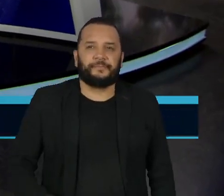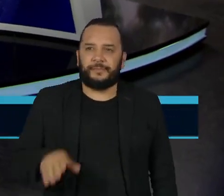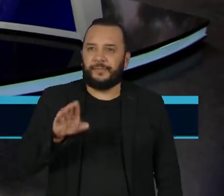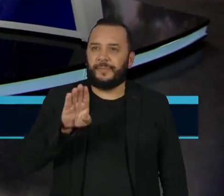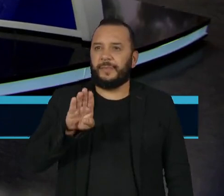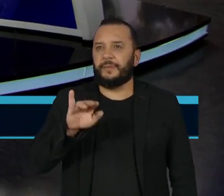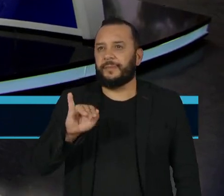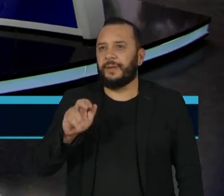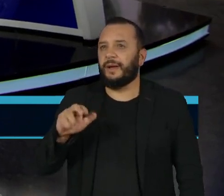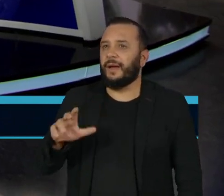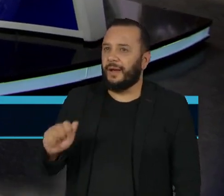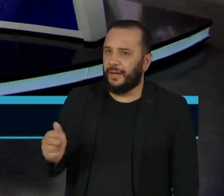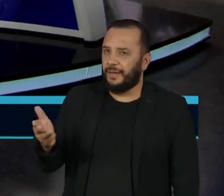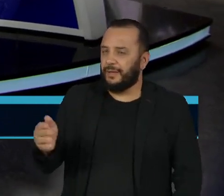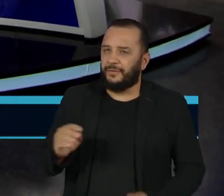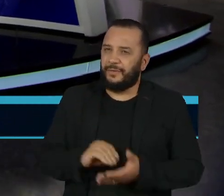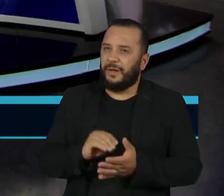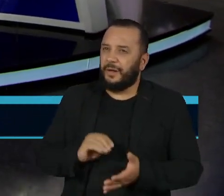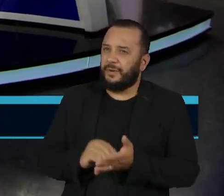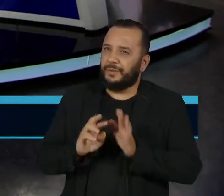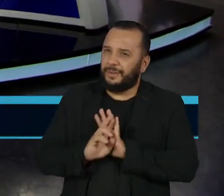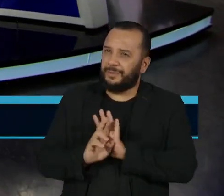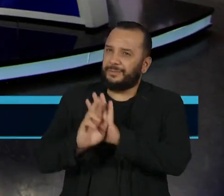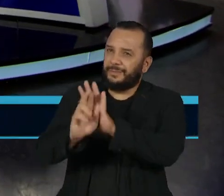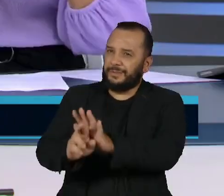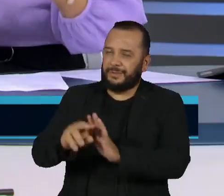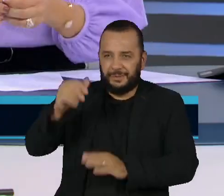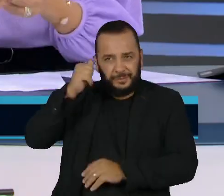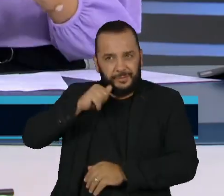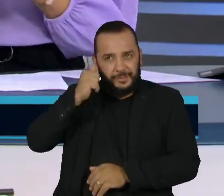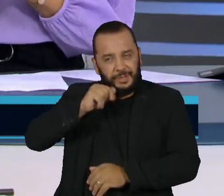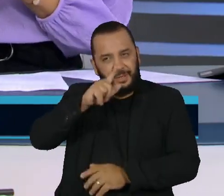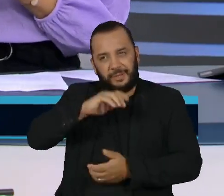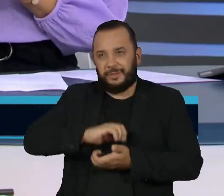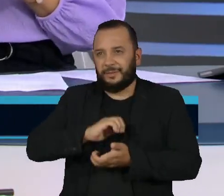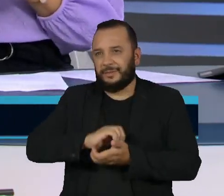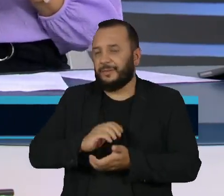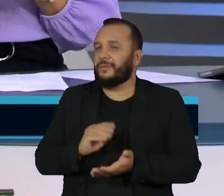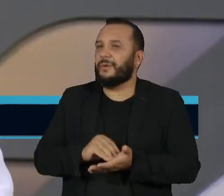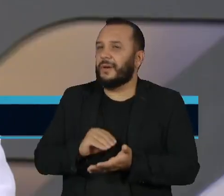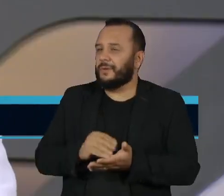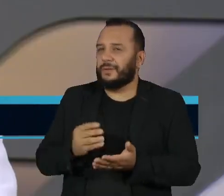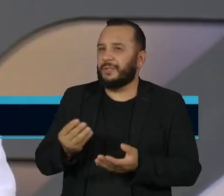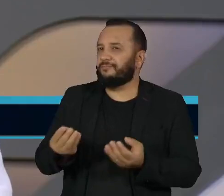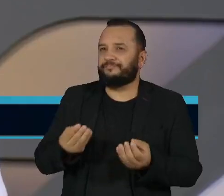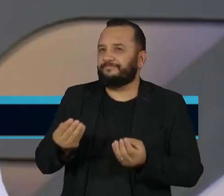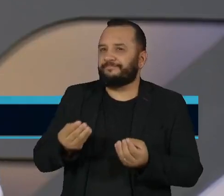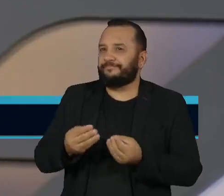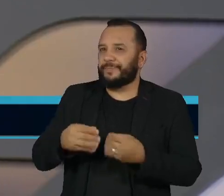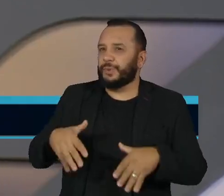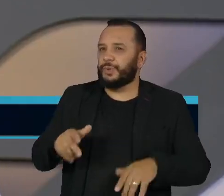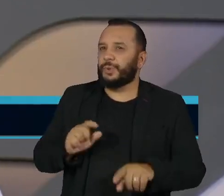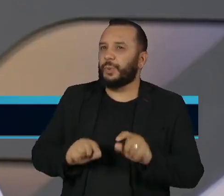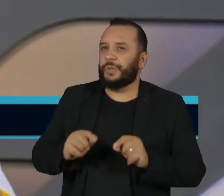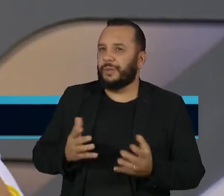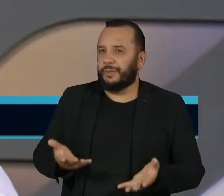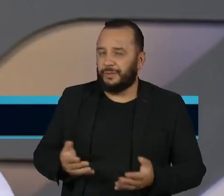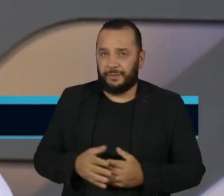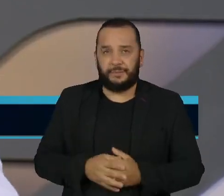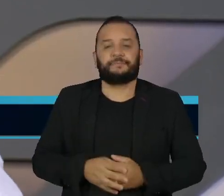efeitos da falta de representatividade feminina no Supremo? Primeiro, a gente segue